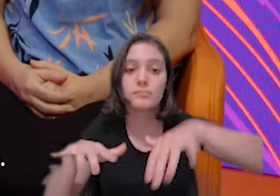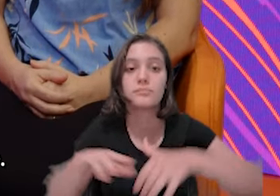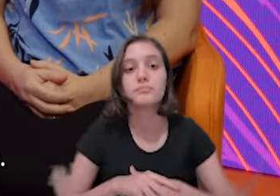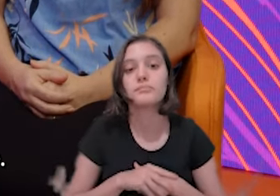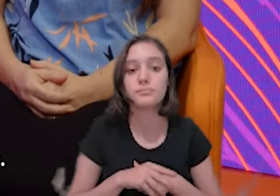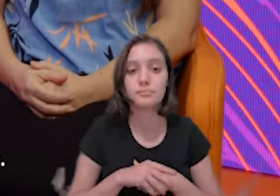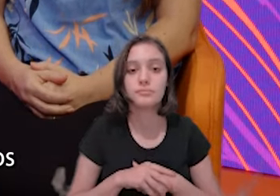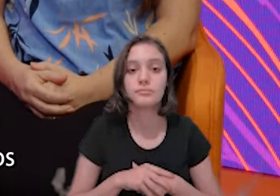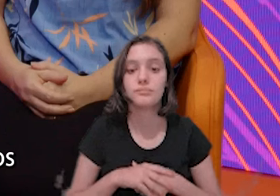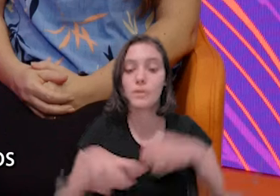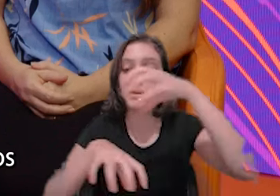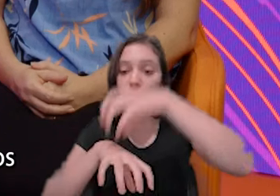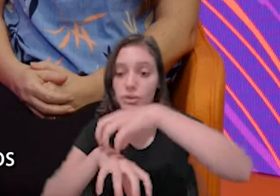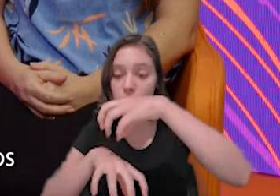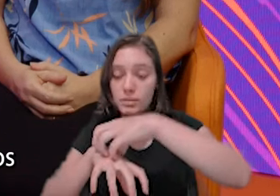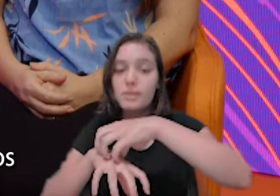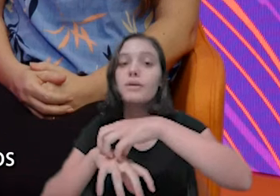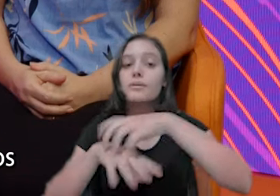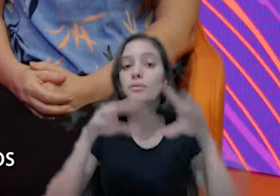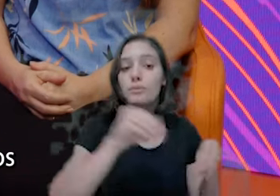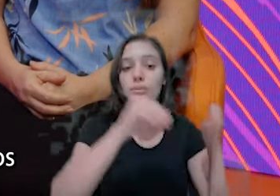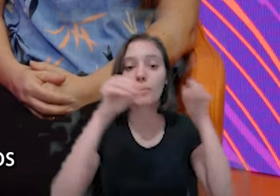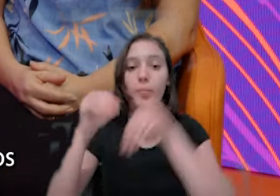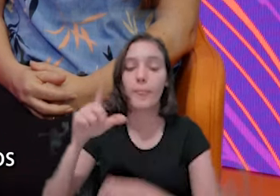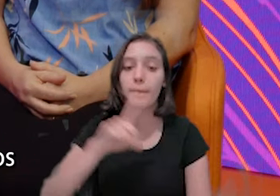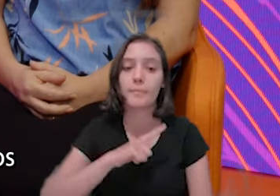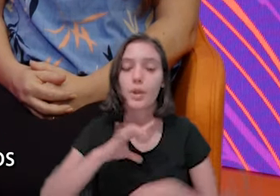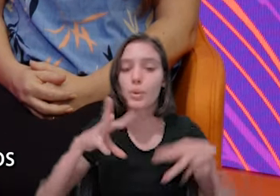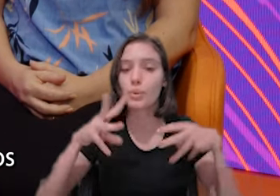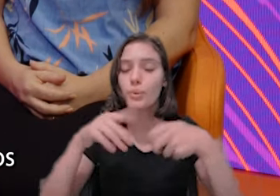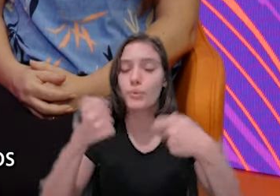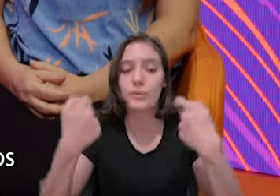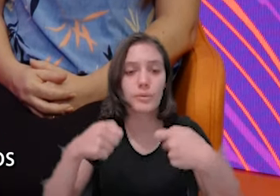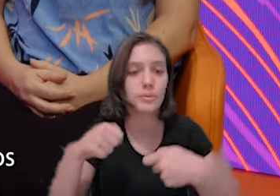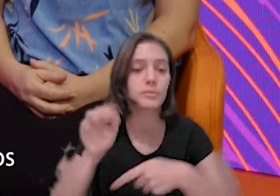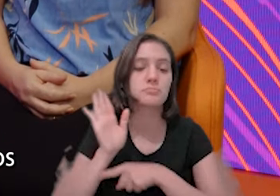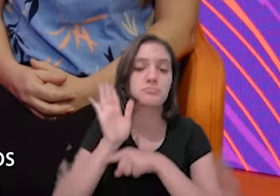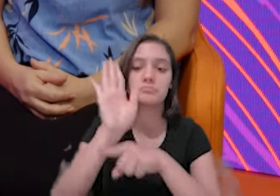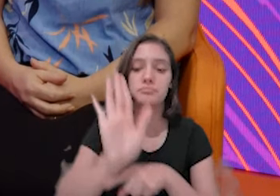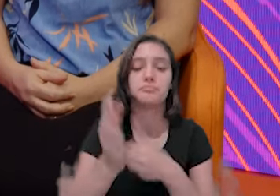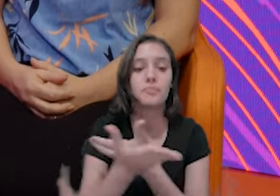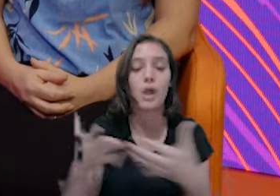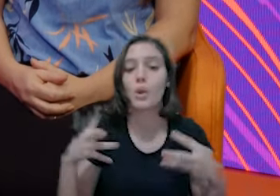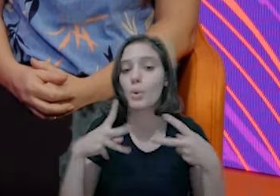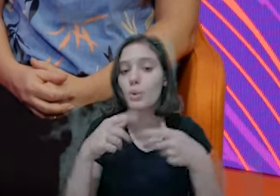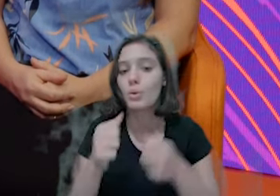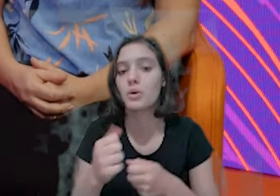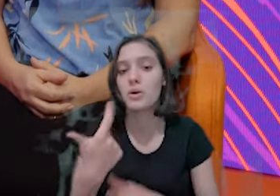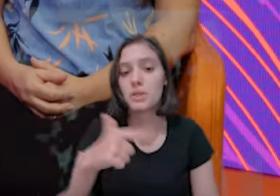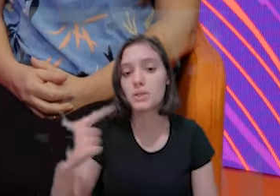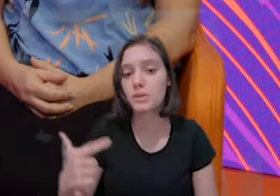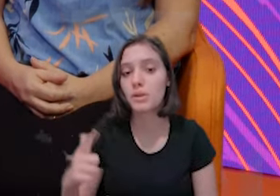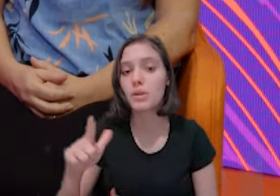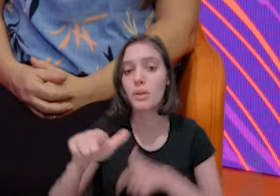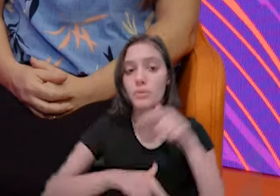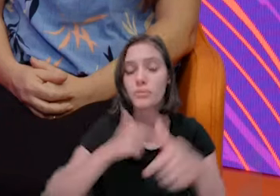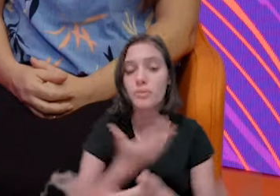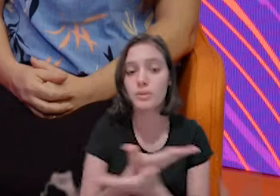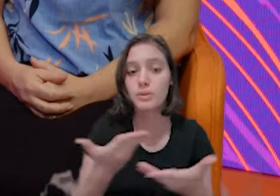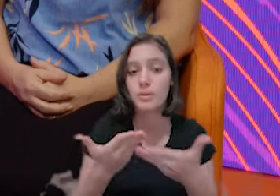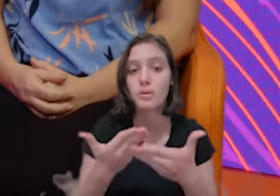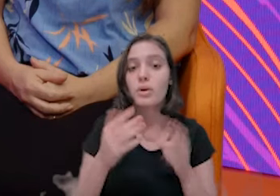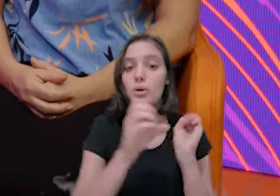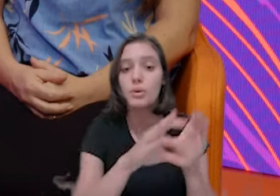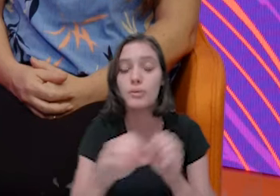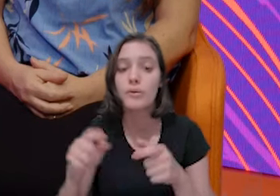que for necessário. Tudo. E se não temos, temos o serviço e a orientação necessária que conseguimos passá-lo. Então, estamos